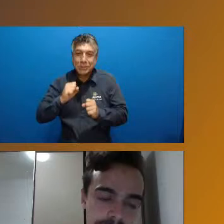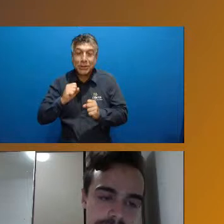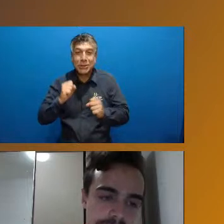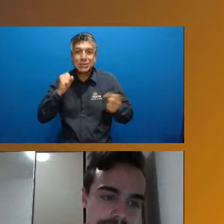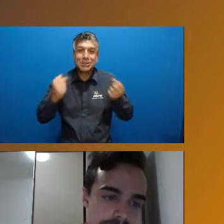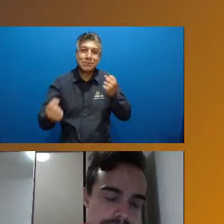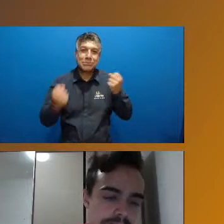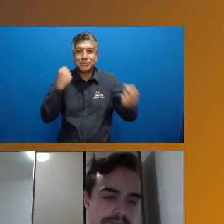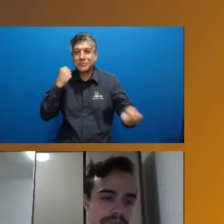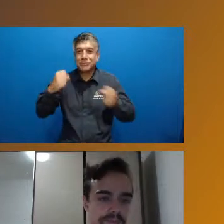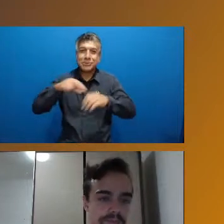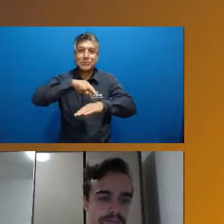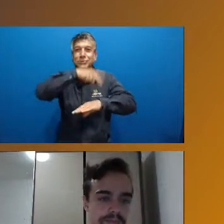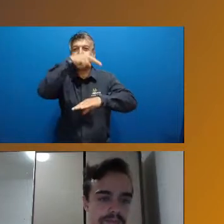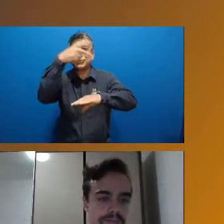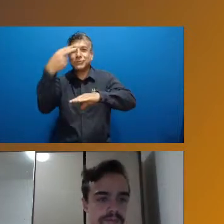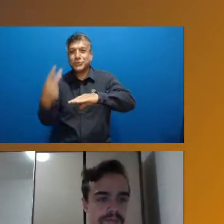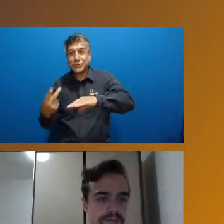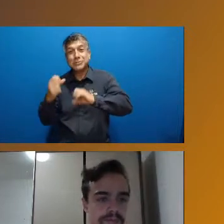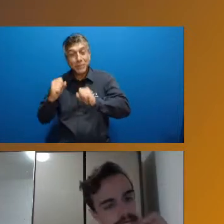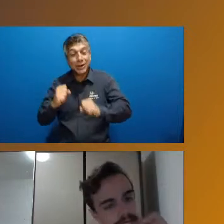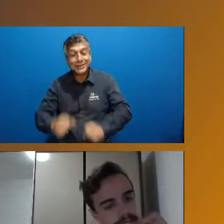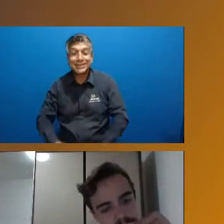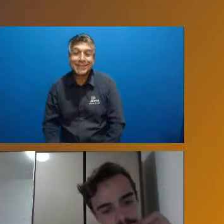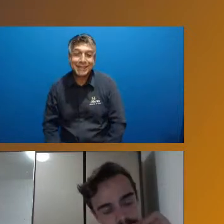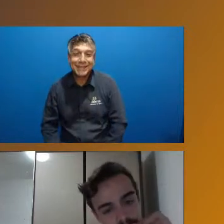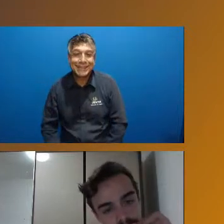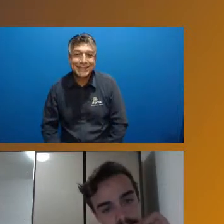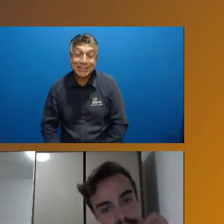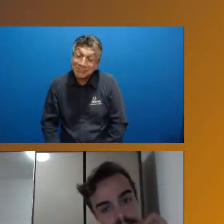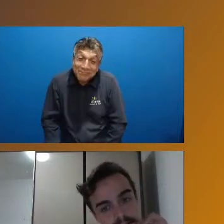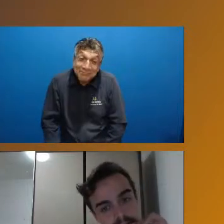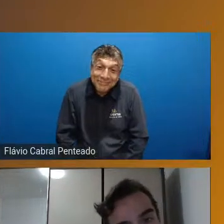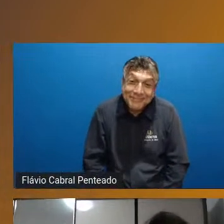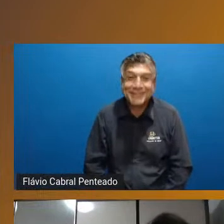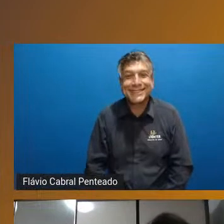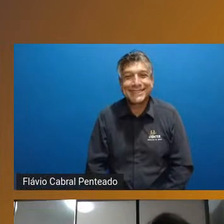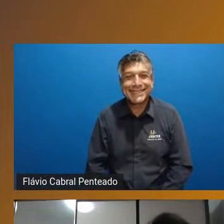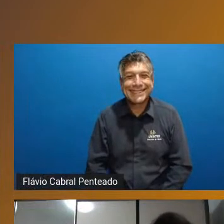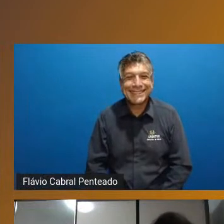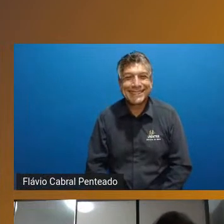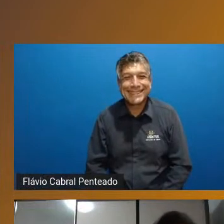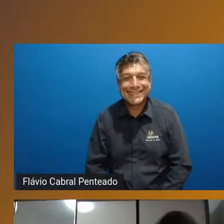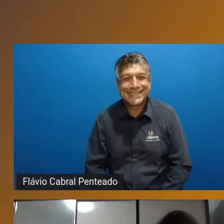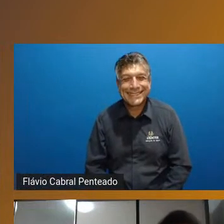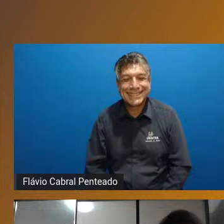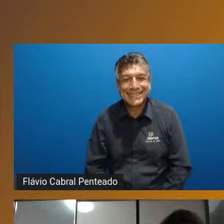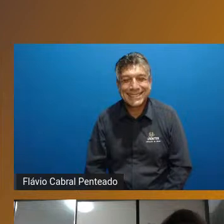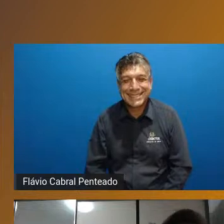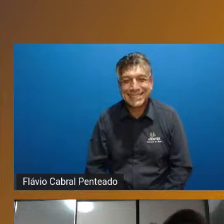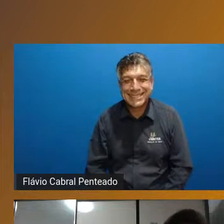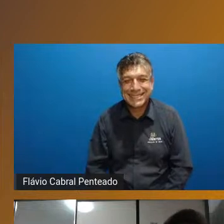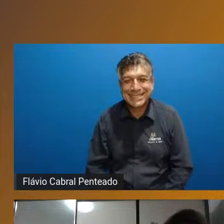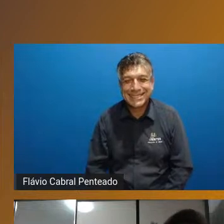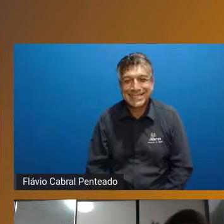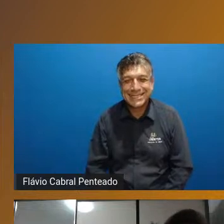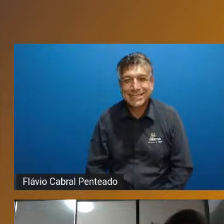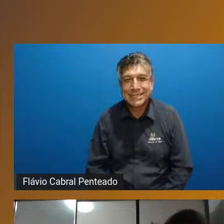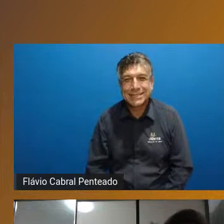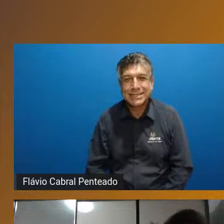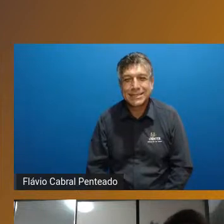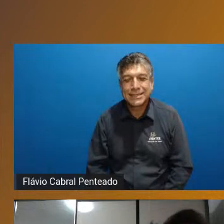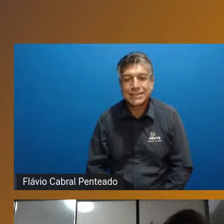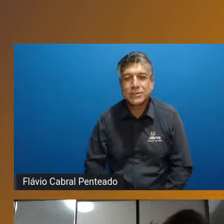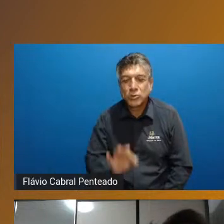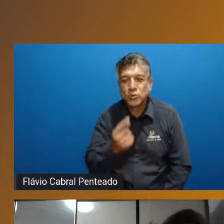ginástica enfim então é possível também é só só para fazer um